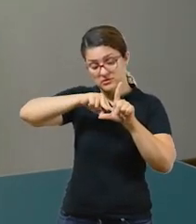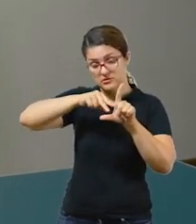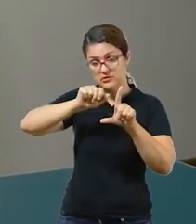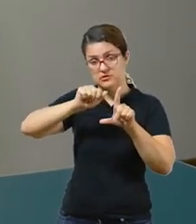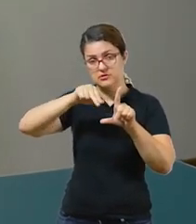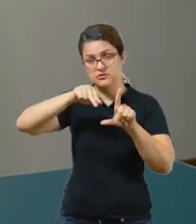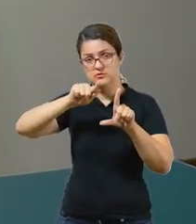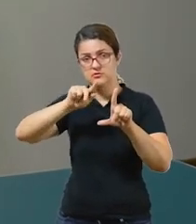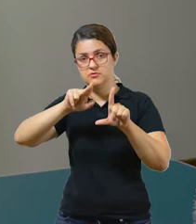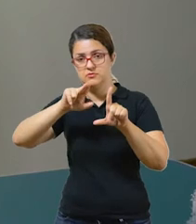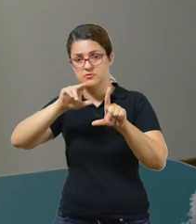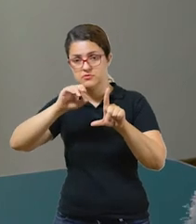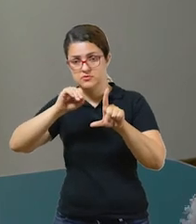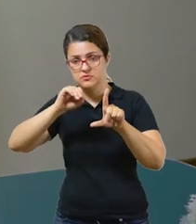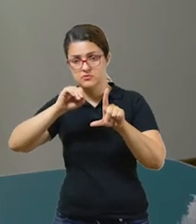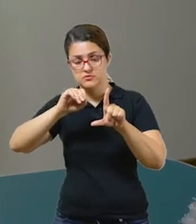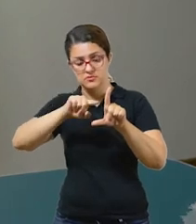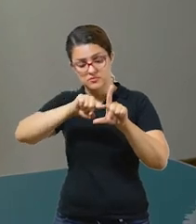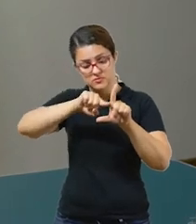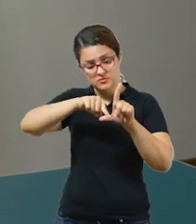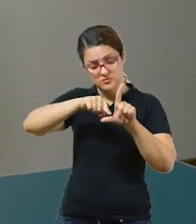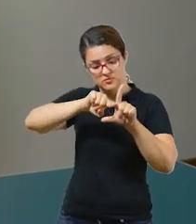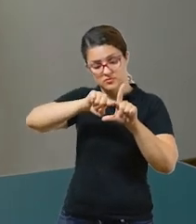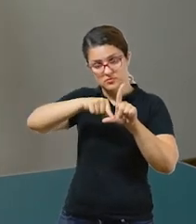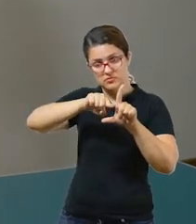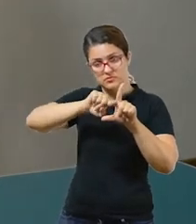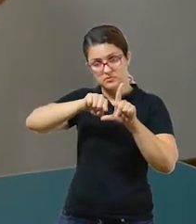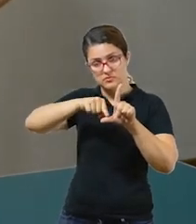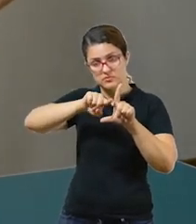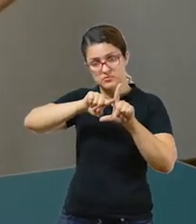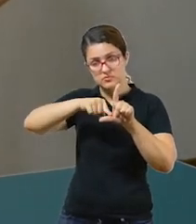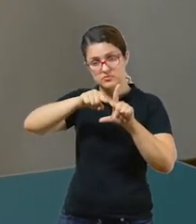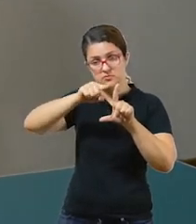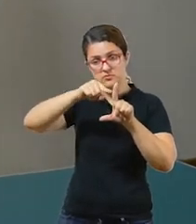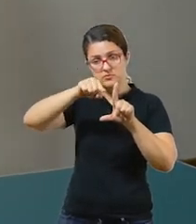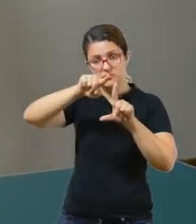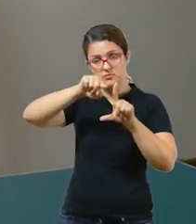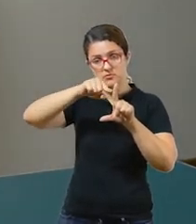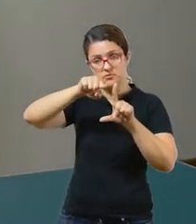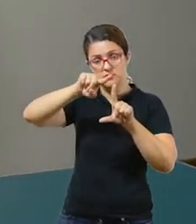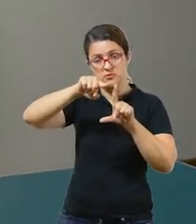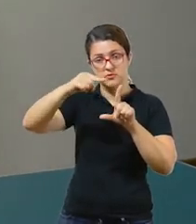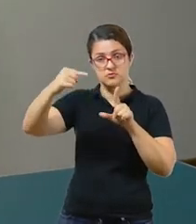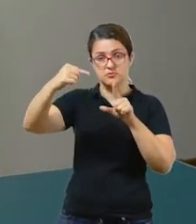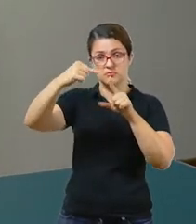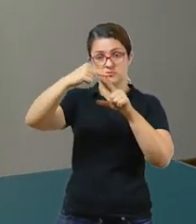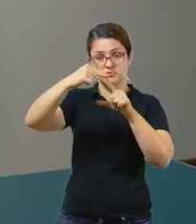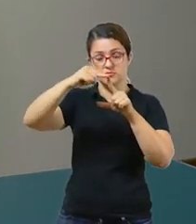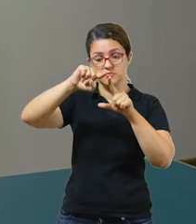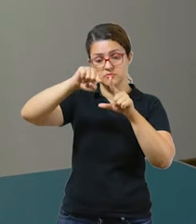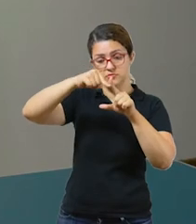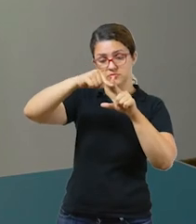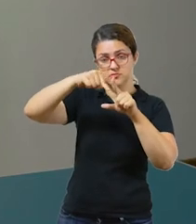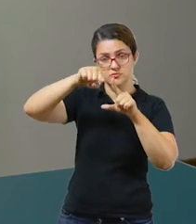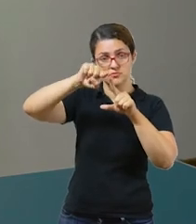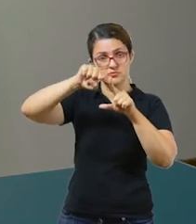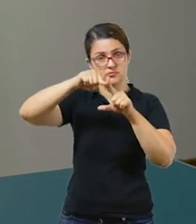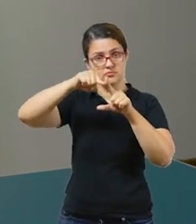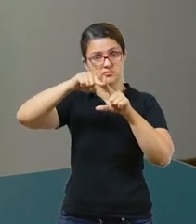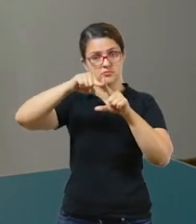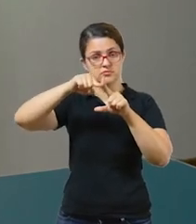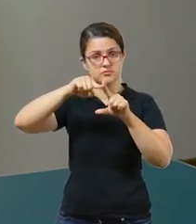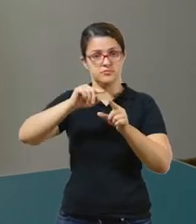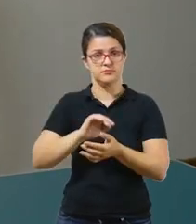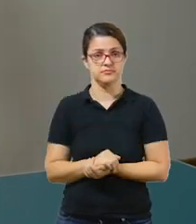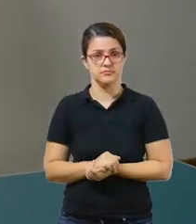internos são esses aqui, ok? Que eles são formados pelo encontro dos dois lados de um polígono.